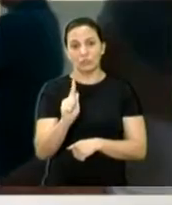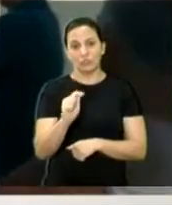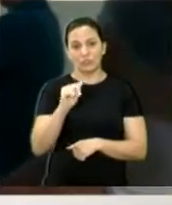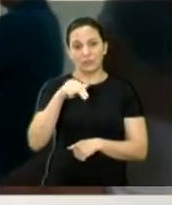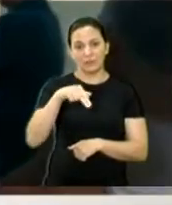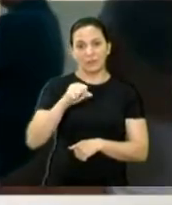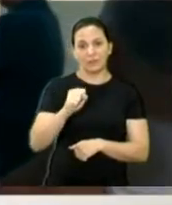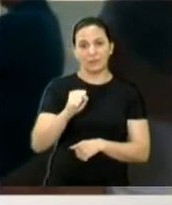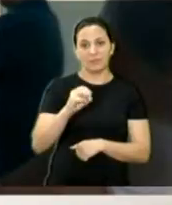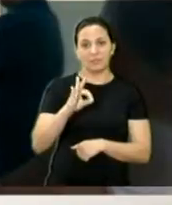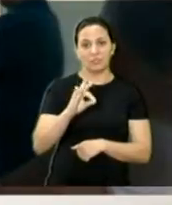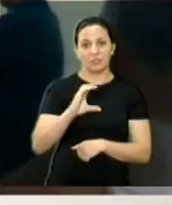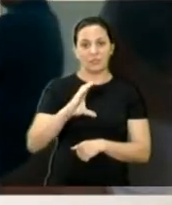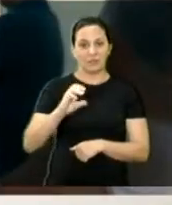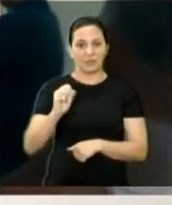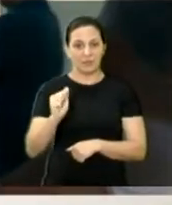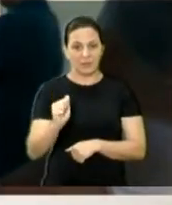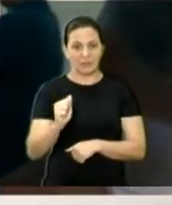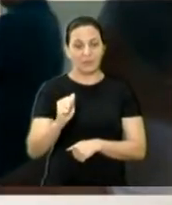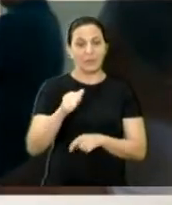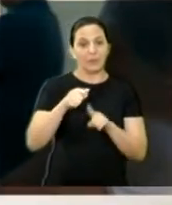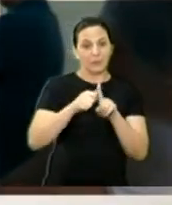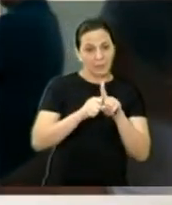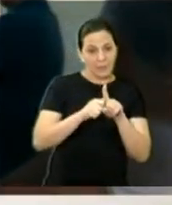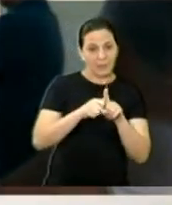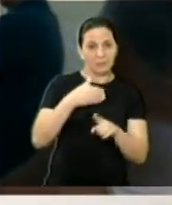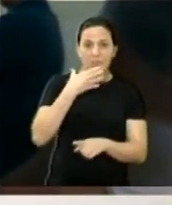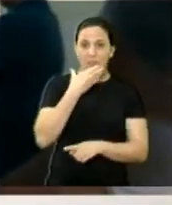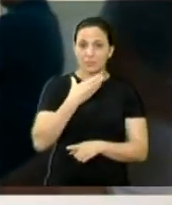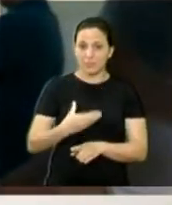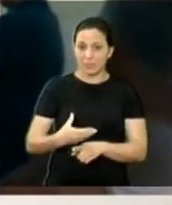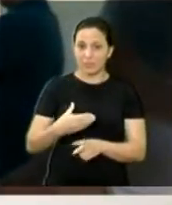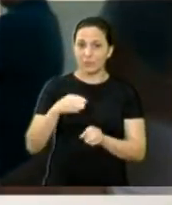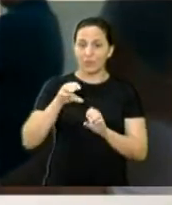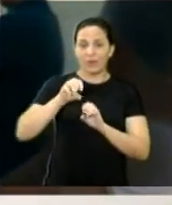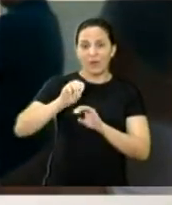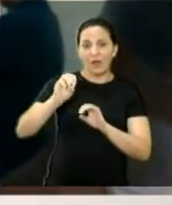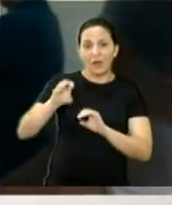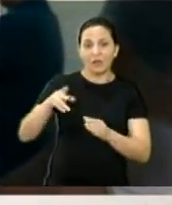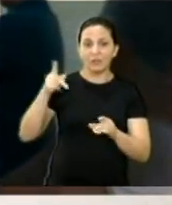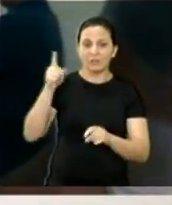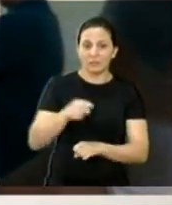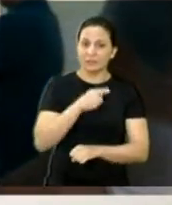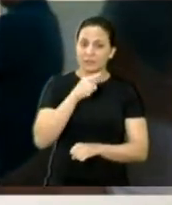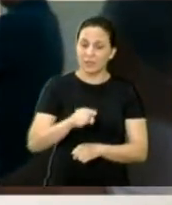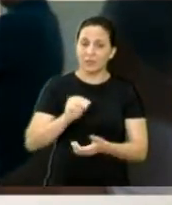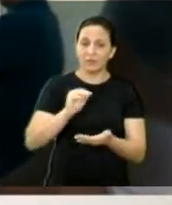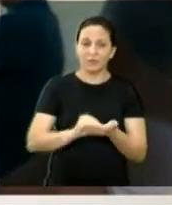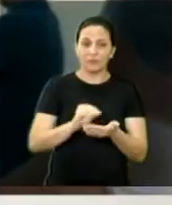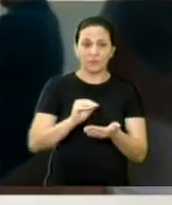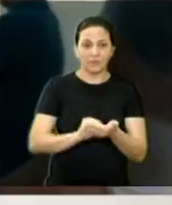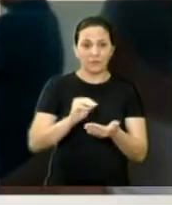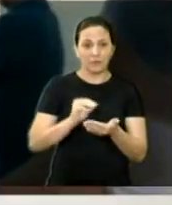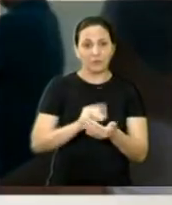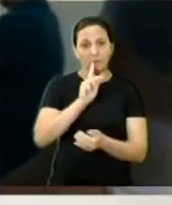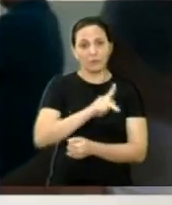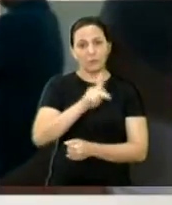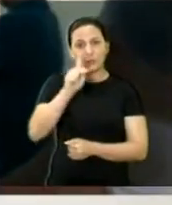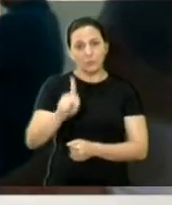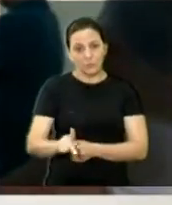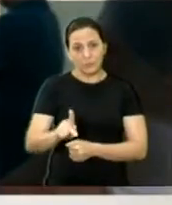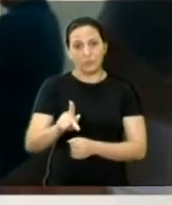aulas estavam suspensas desde dezembro, por falta de professor e por falta de aquecedores nas piscinas.